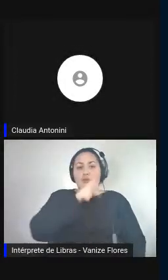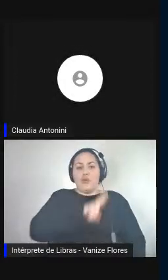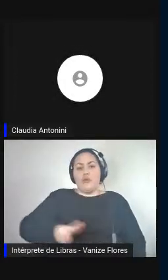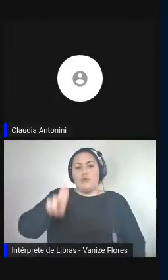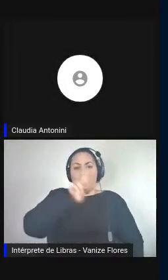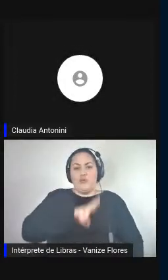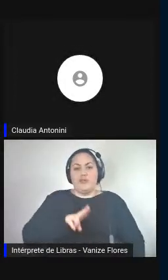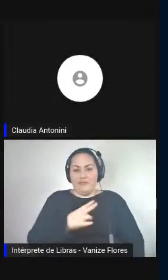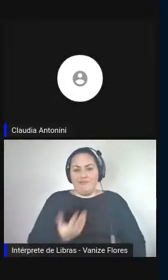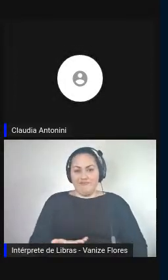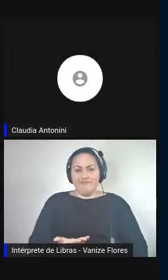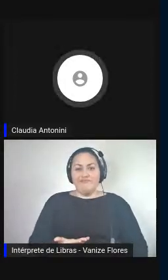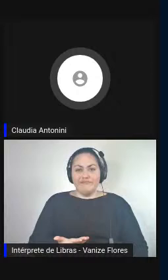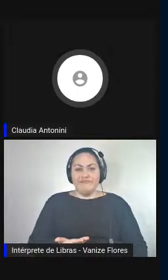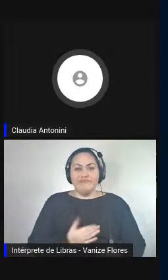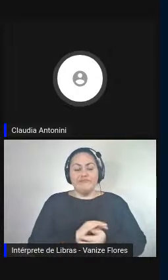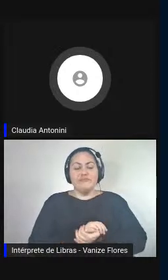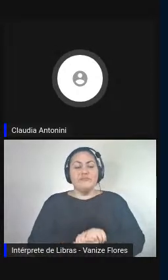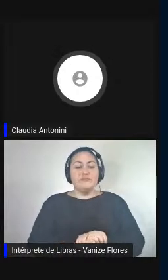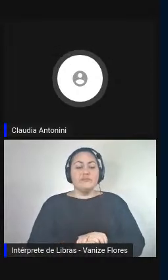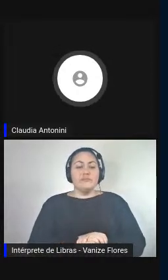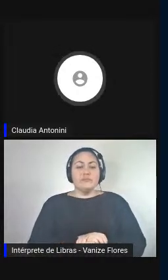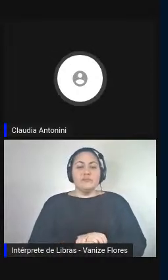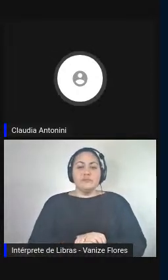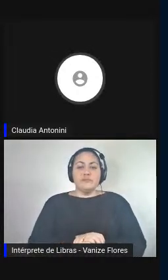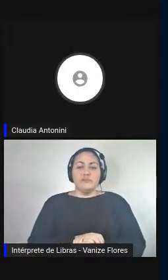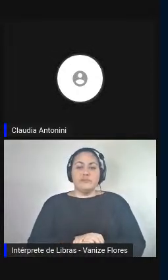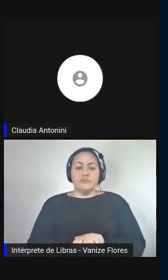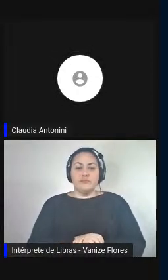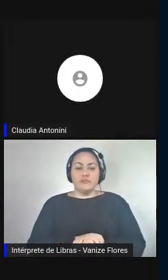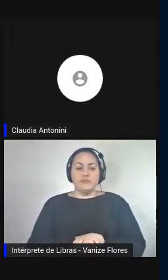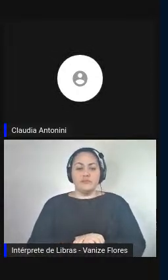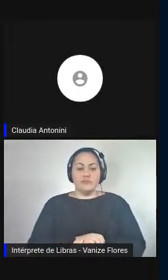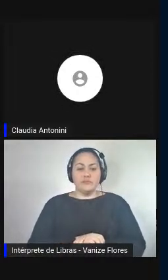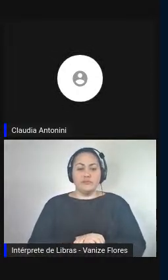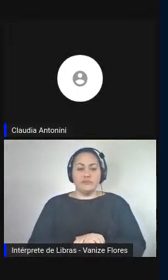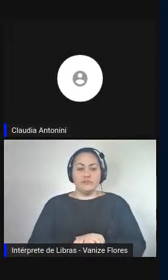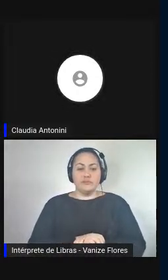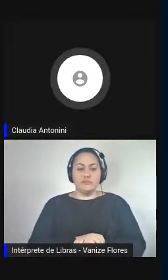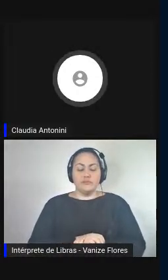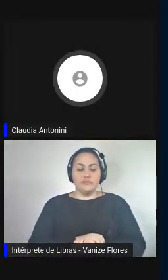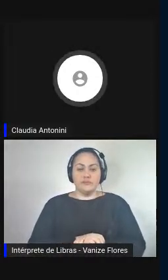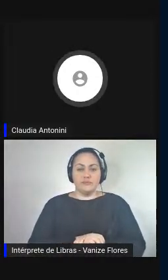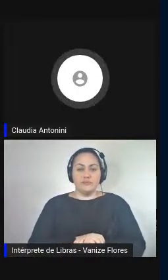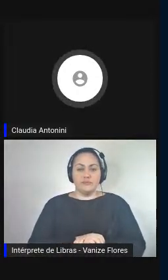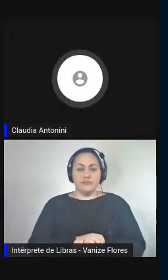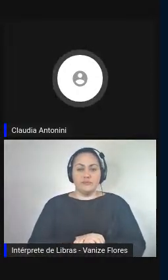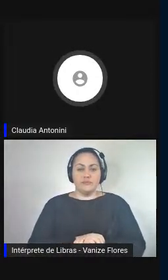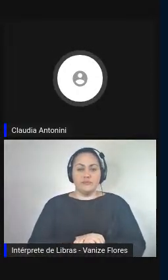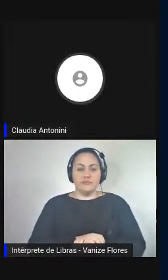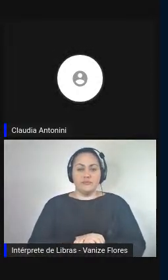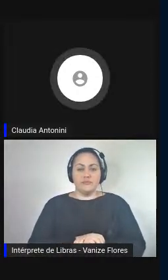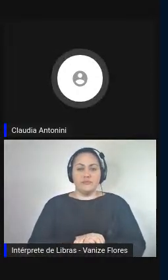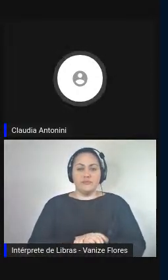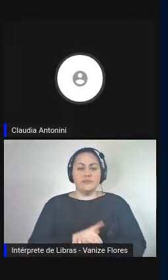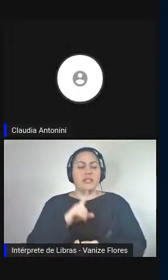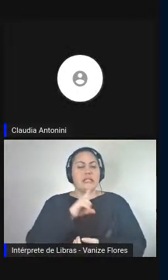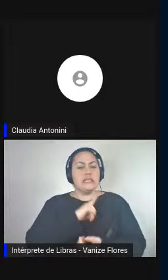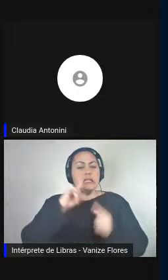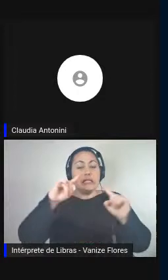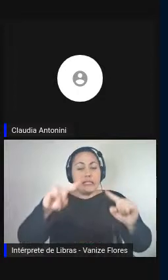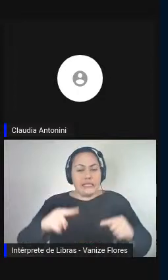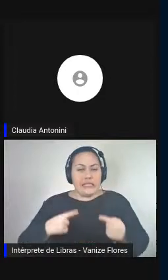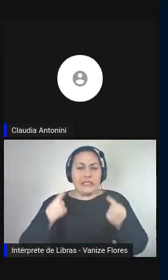que todos esses instrumentos de elaboração da linguagem hoje